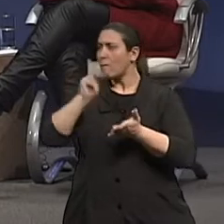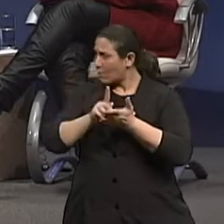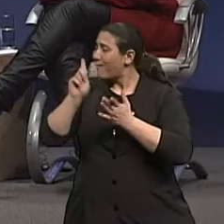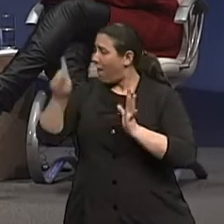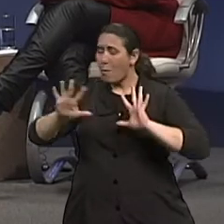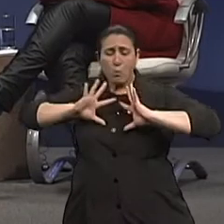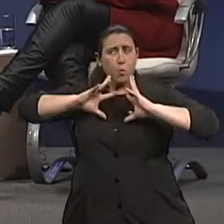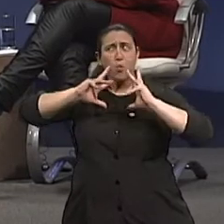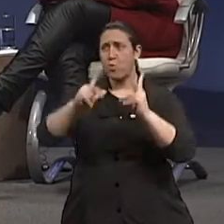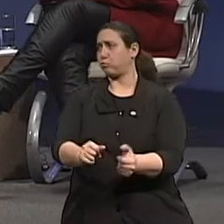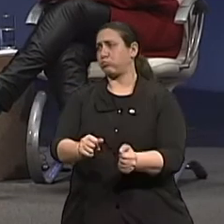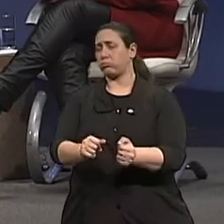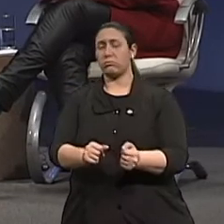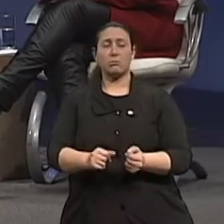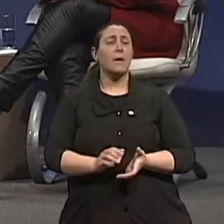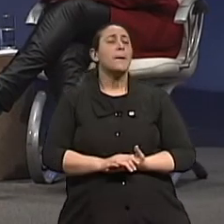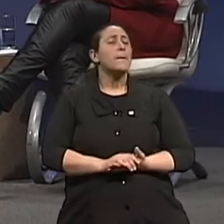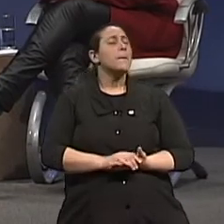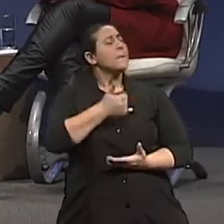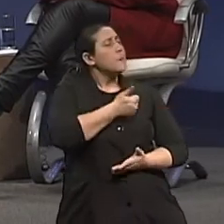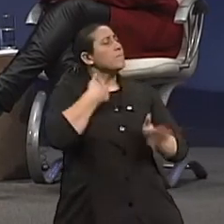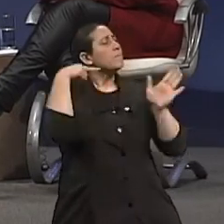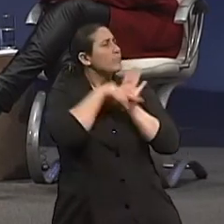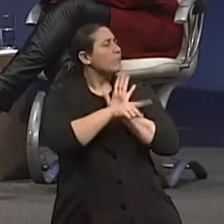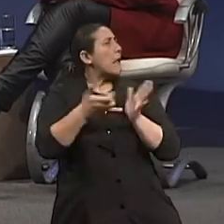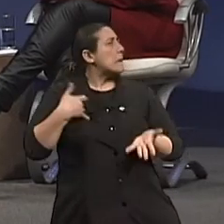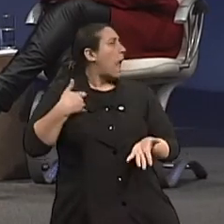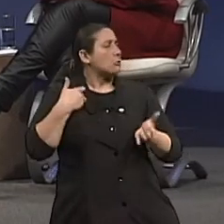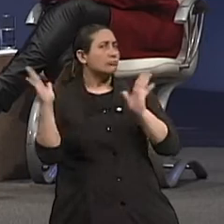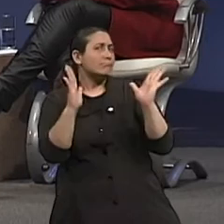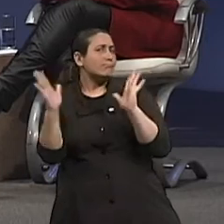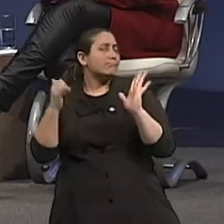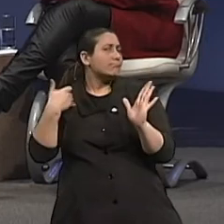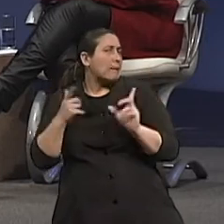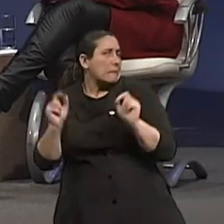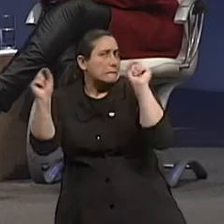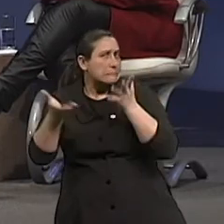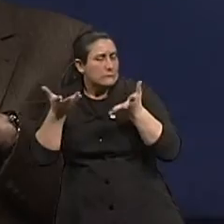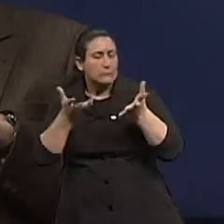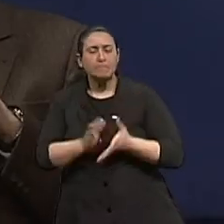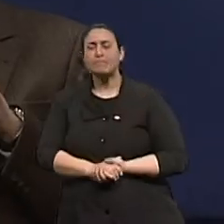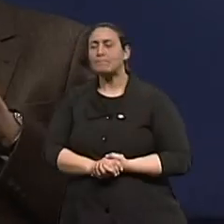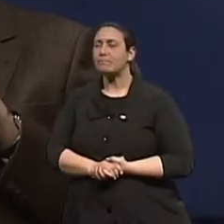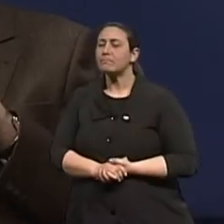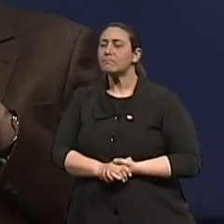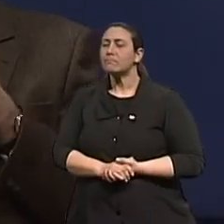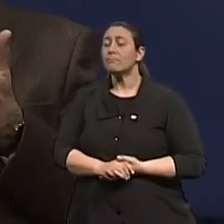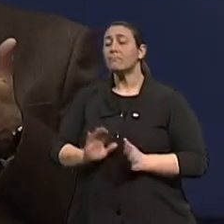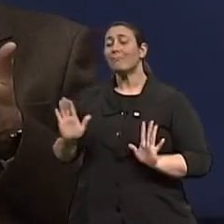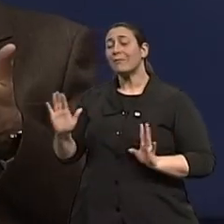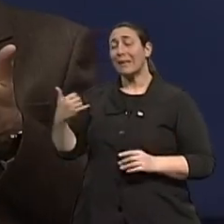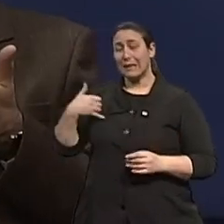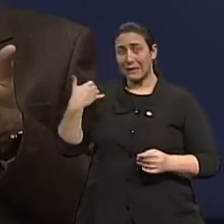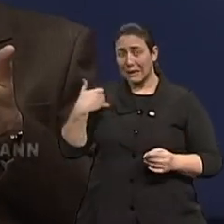Universal, mundial. Certo. Me diga o seguinte, de que idade? A partir de que idade se deve fazer isso? Bom, aí a idade,